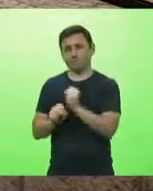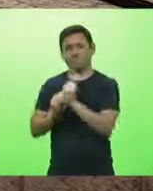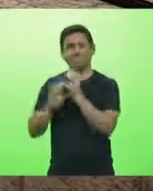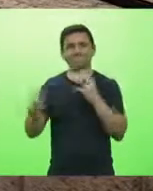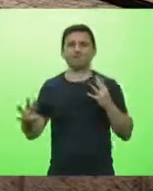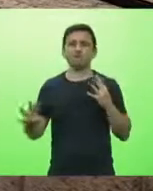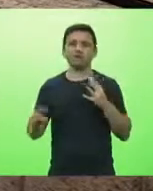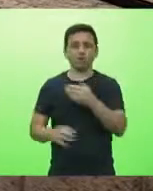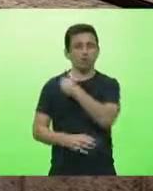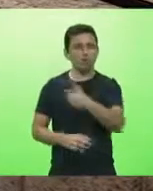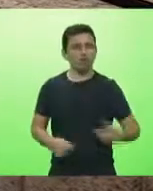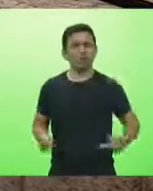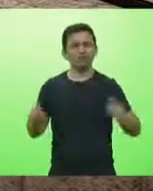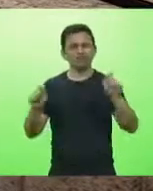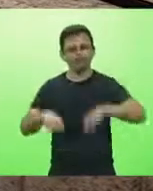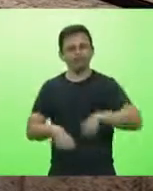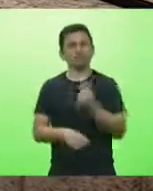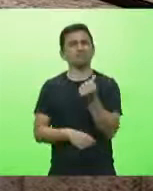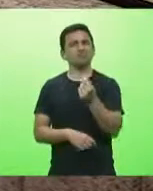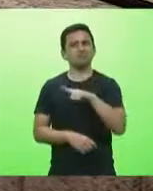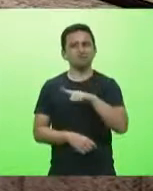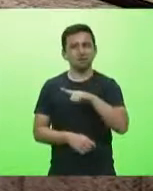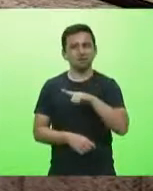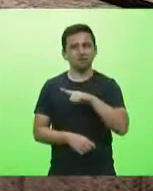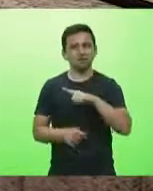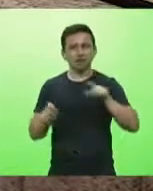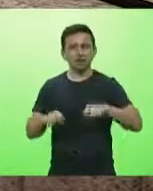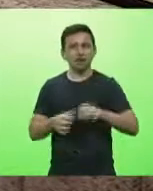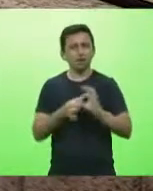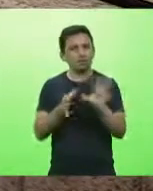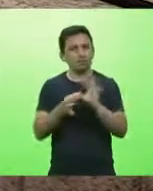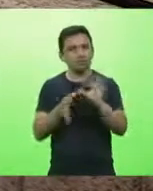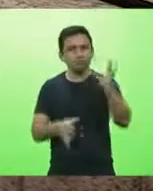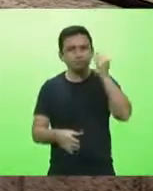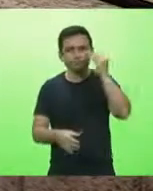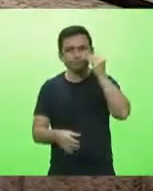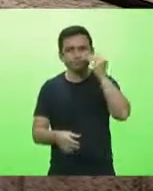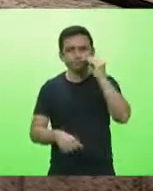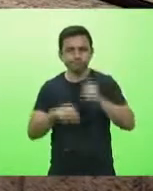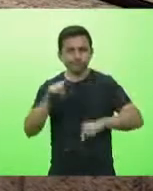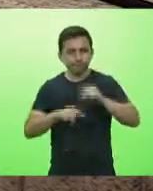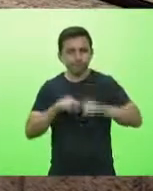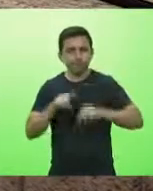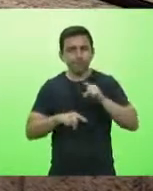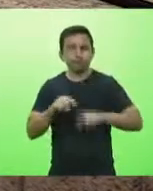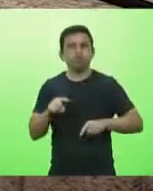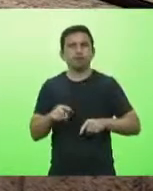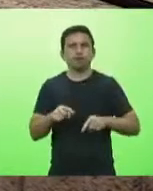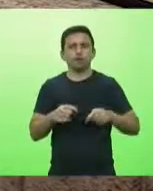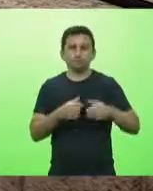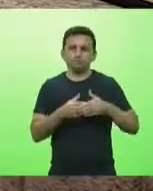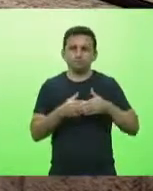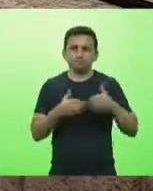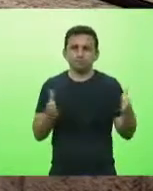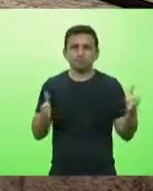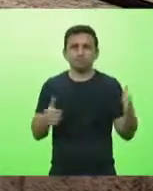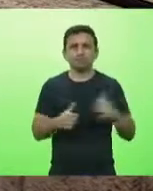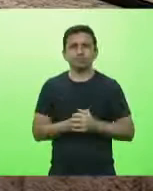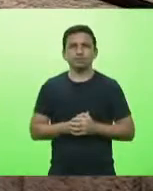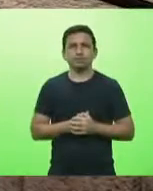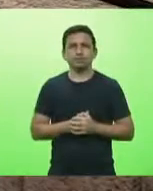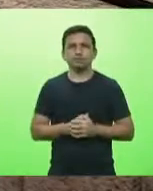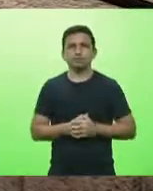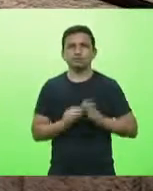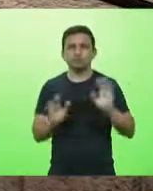tem condições tem recursos liberar testes insumos habilitar leitos de UTI o governo encaminhar